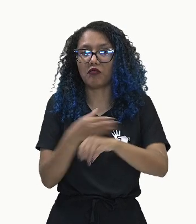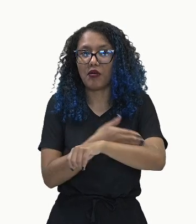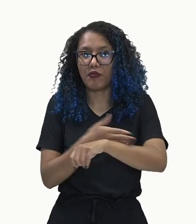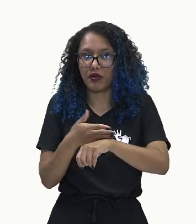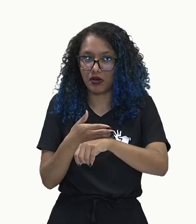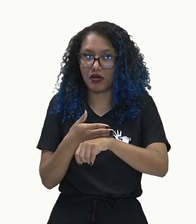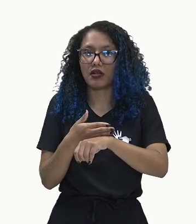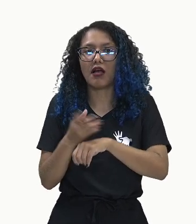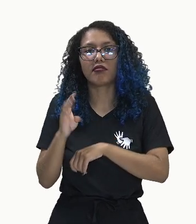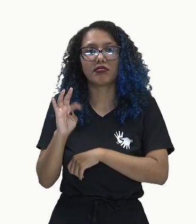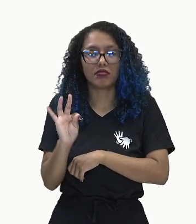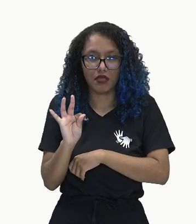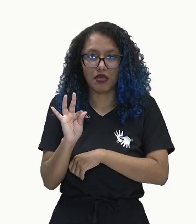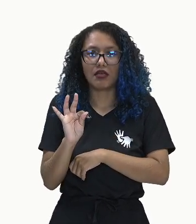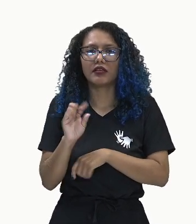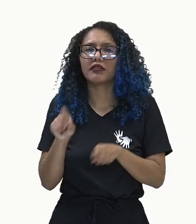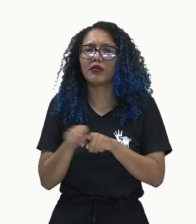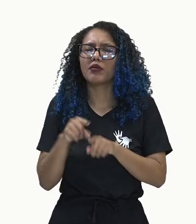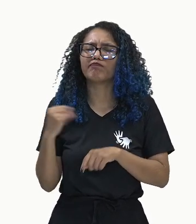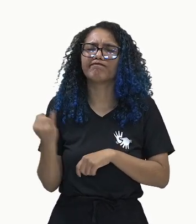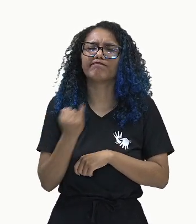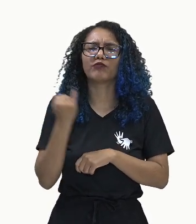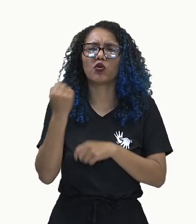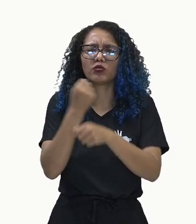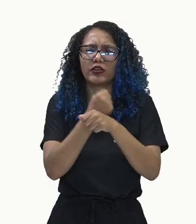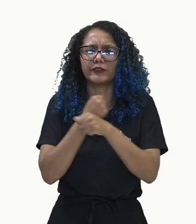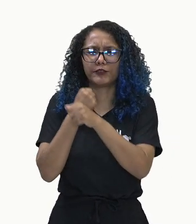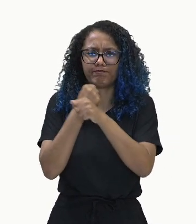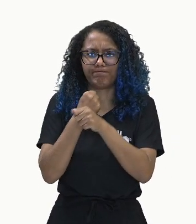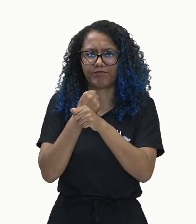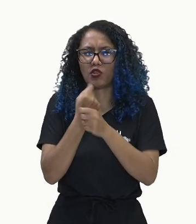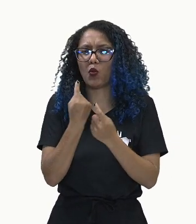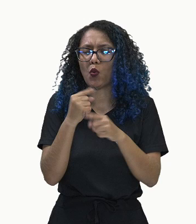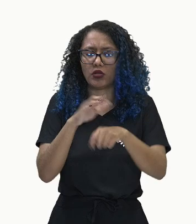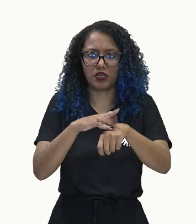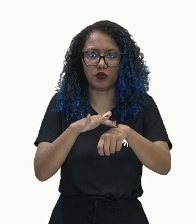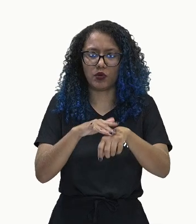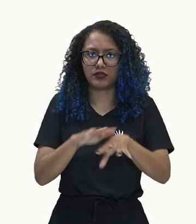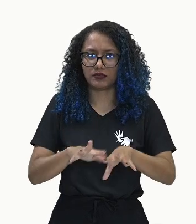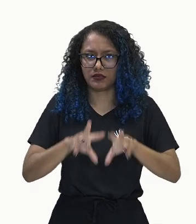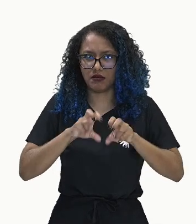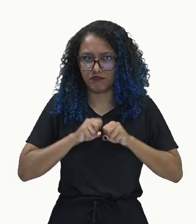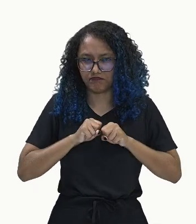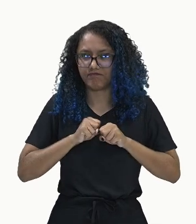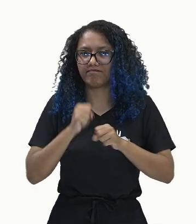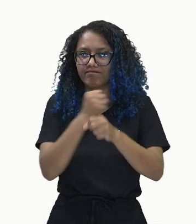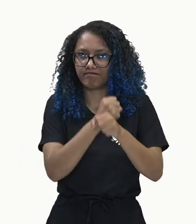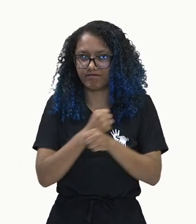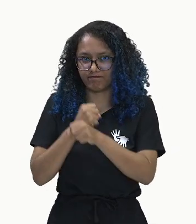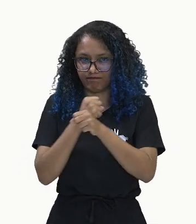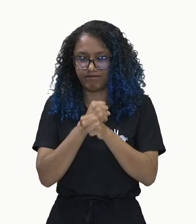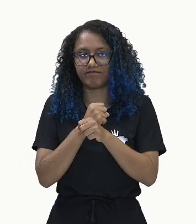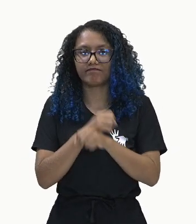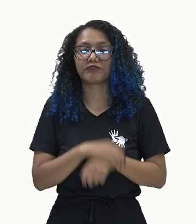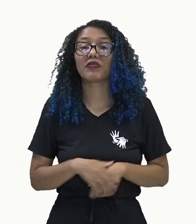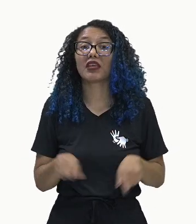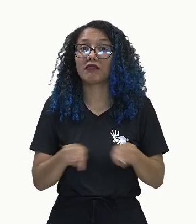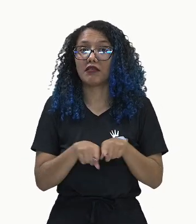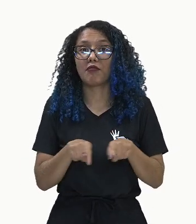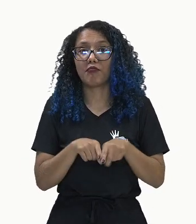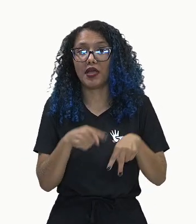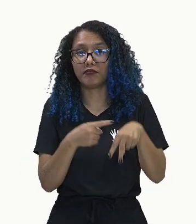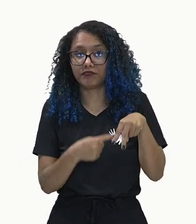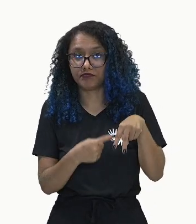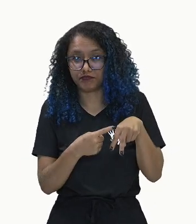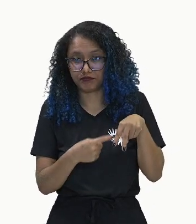são cruciais para a defesa contra infecções. Nós temos também aí a participação, mais uma vez, da medula óssea,